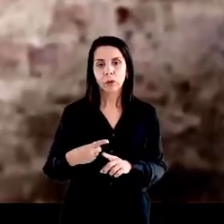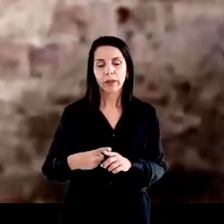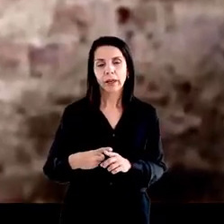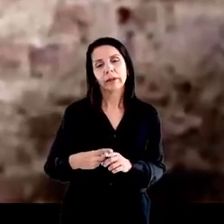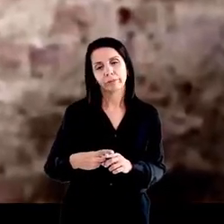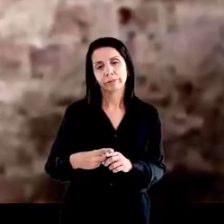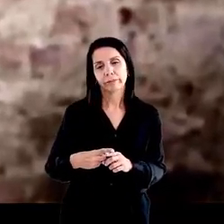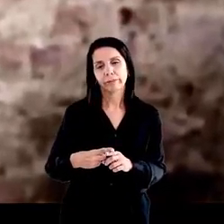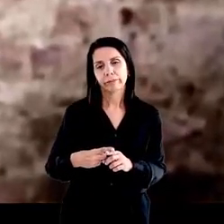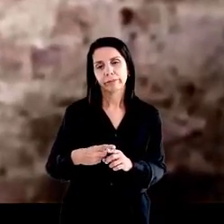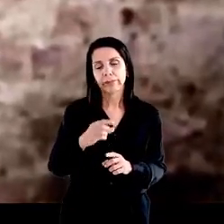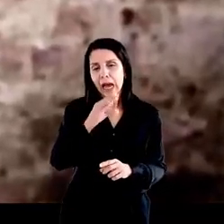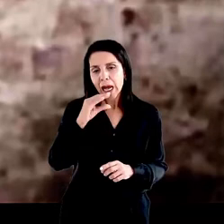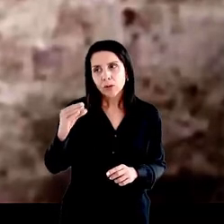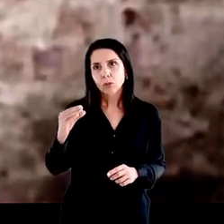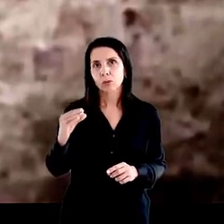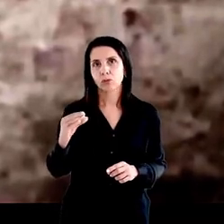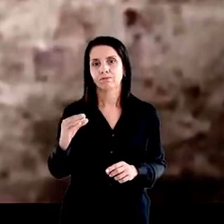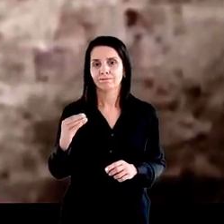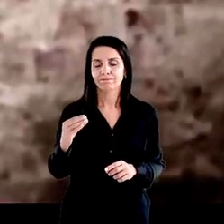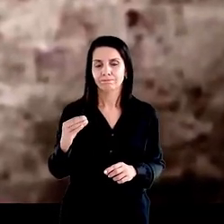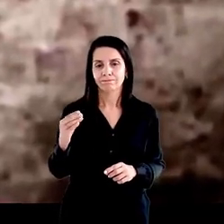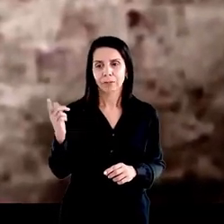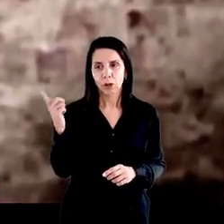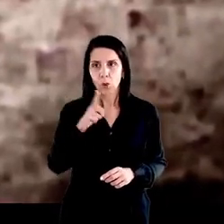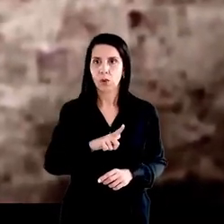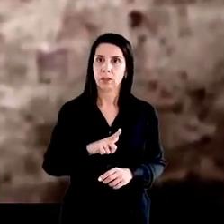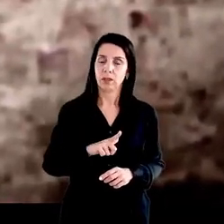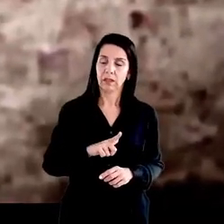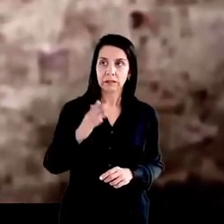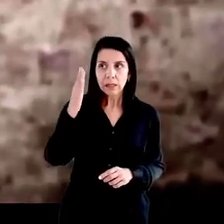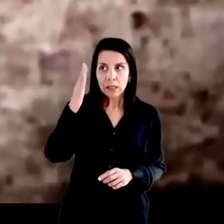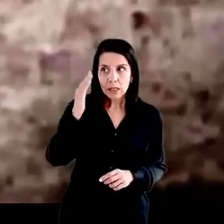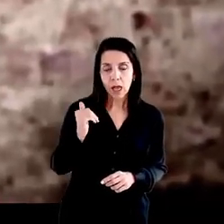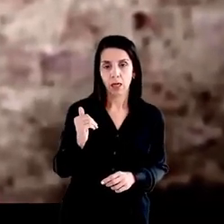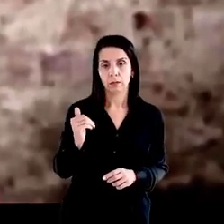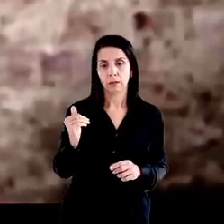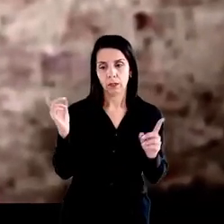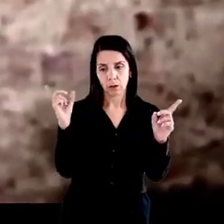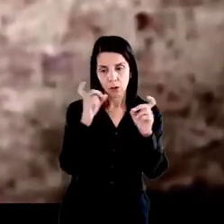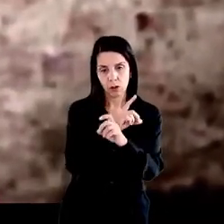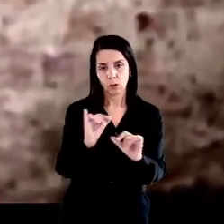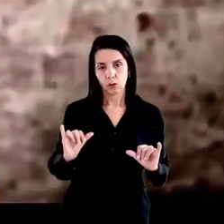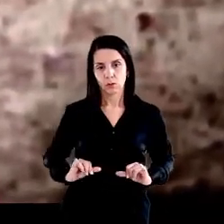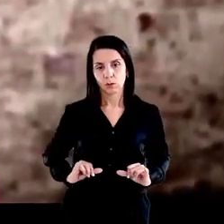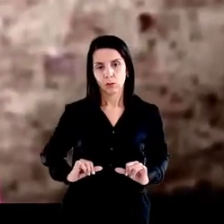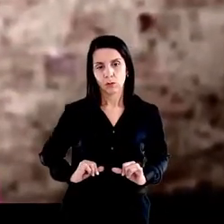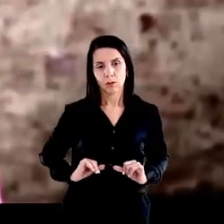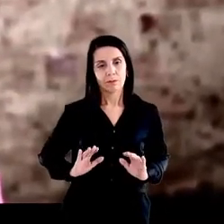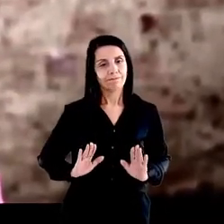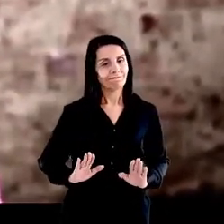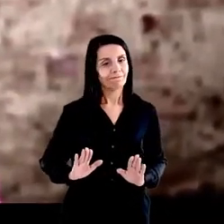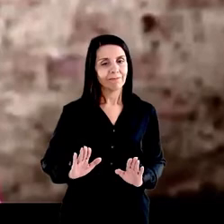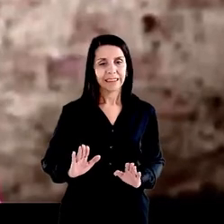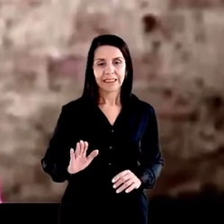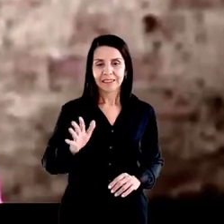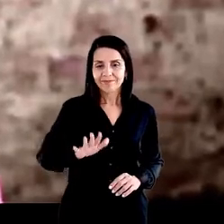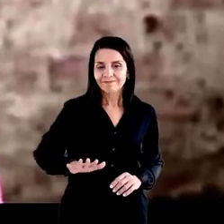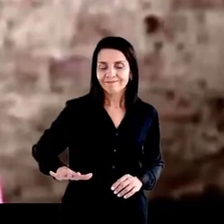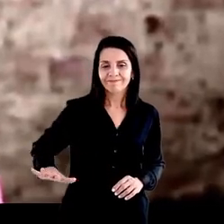ele passa, ele sabe por que ele está passando. Mas a criança não. A criança,